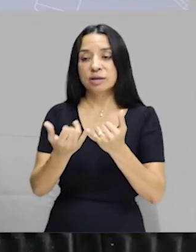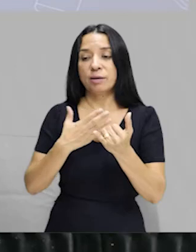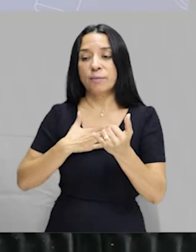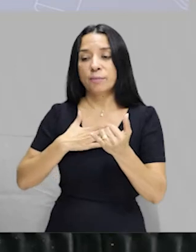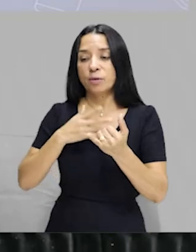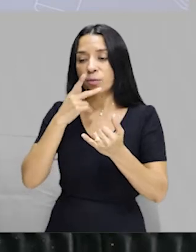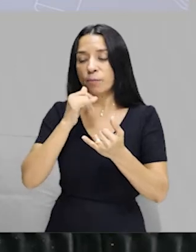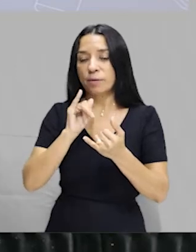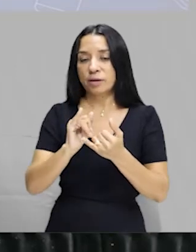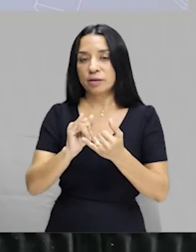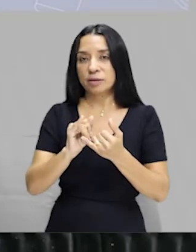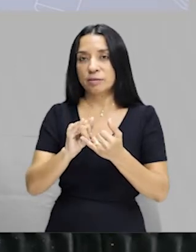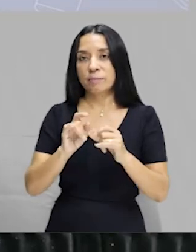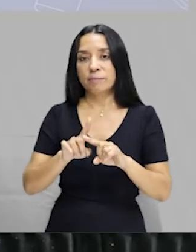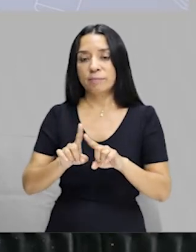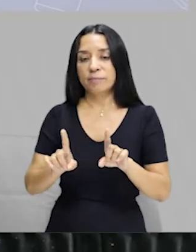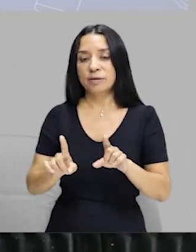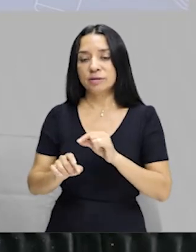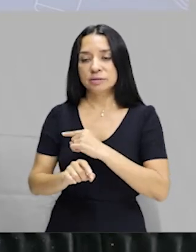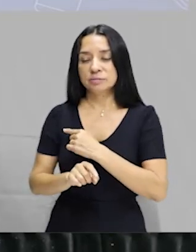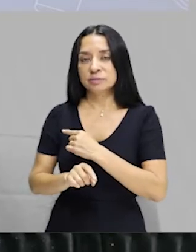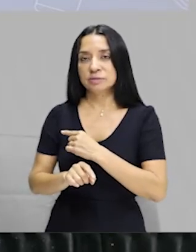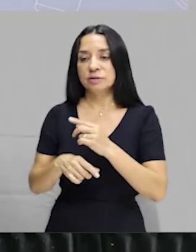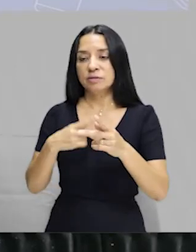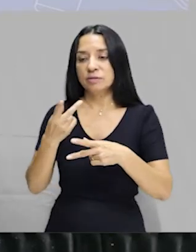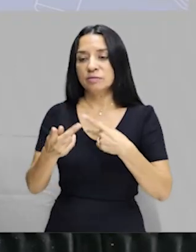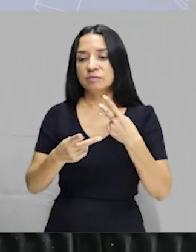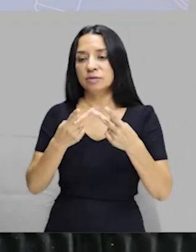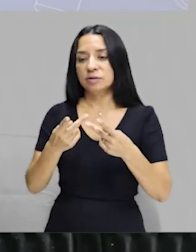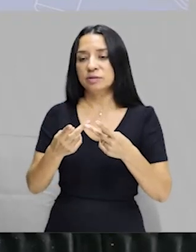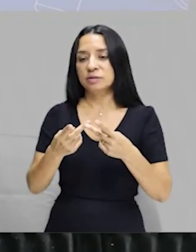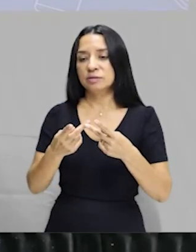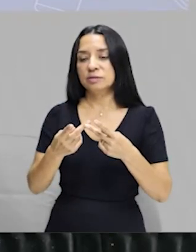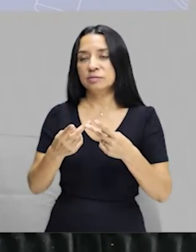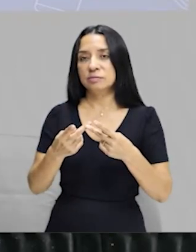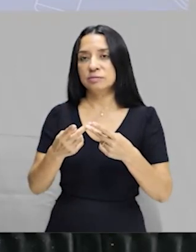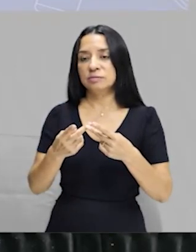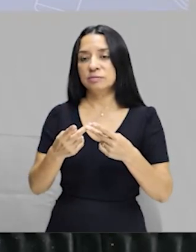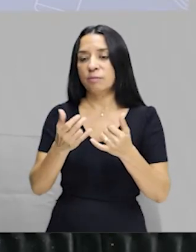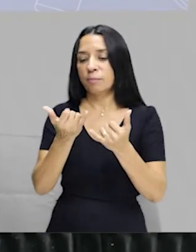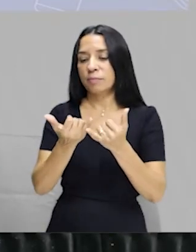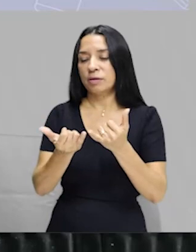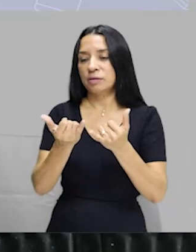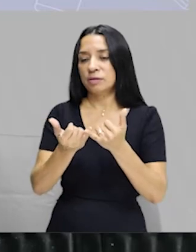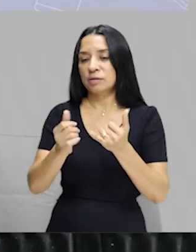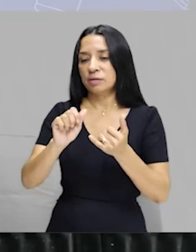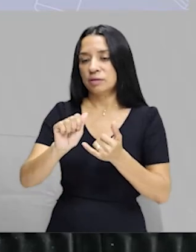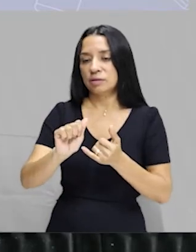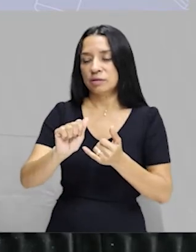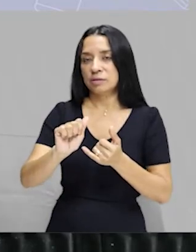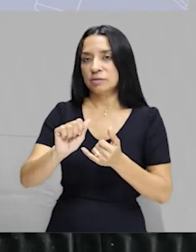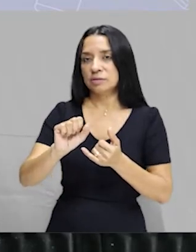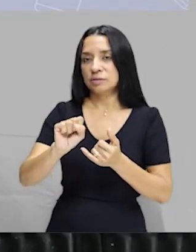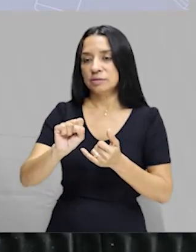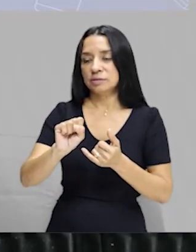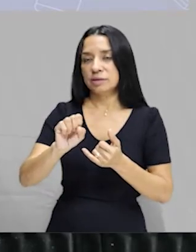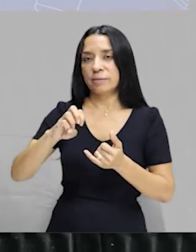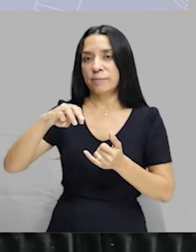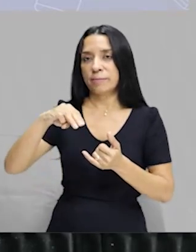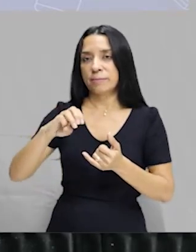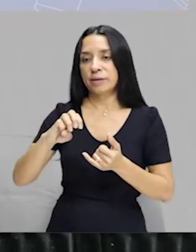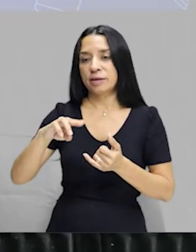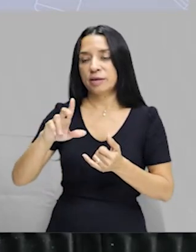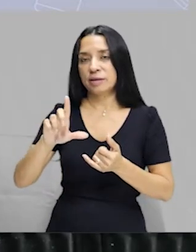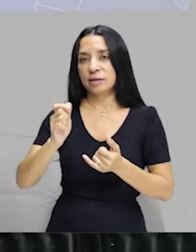pai. Porém, aqui eu estou falando do verbo semelhar. Eu